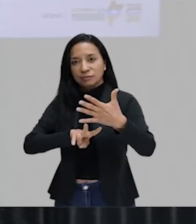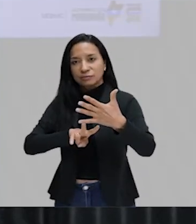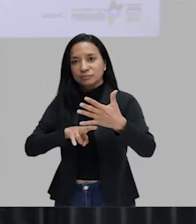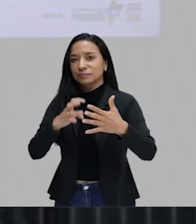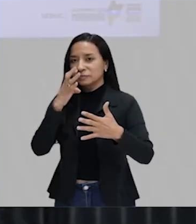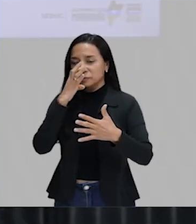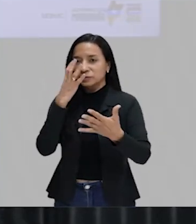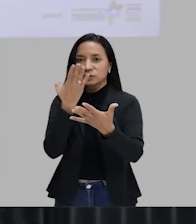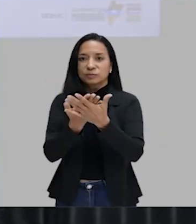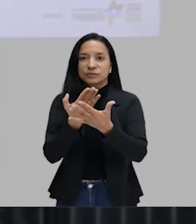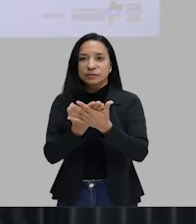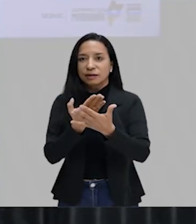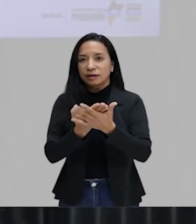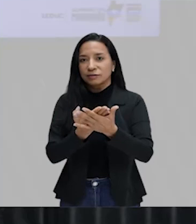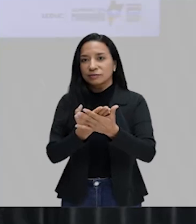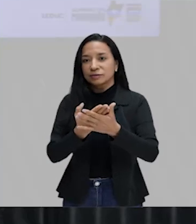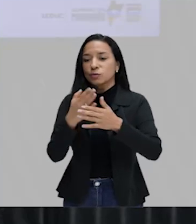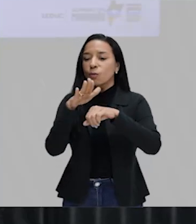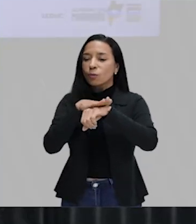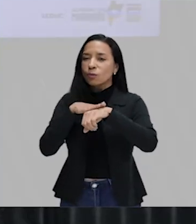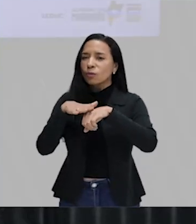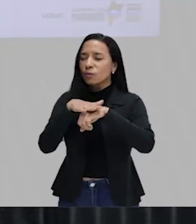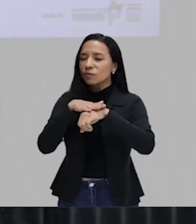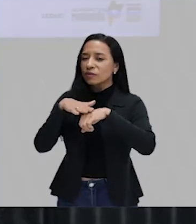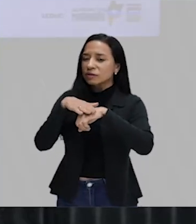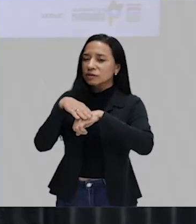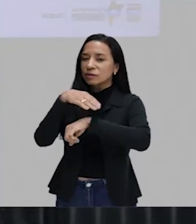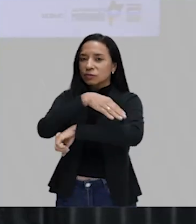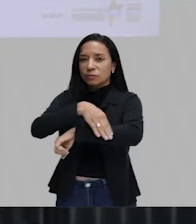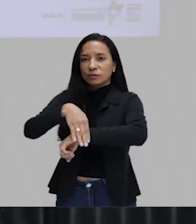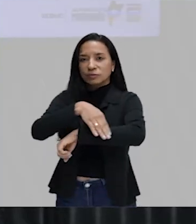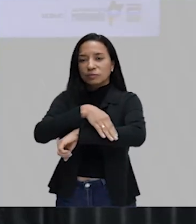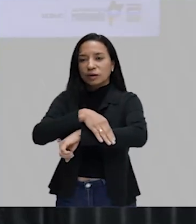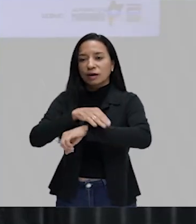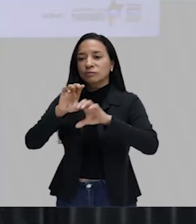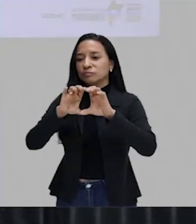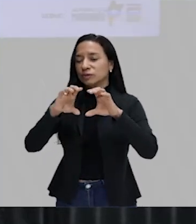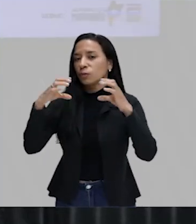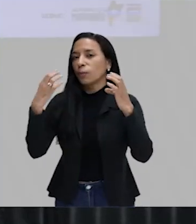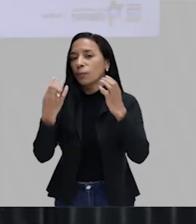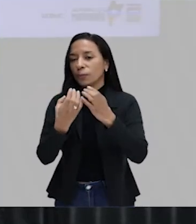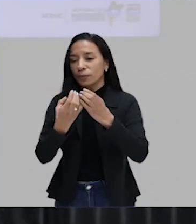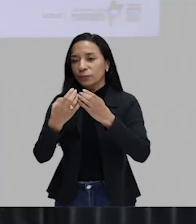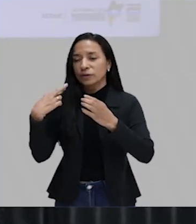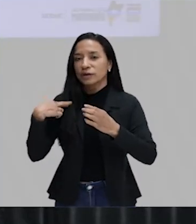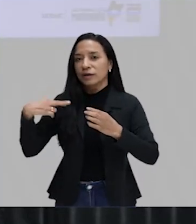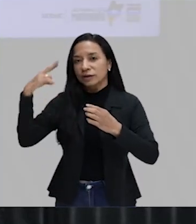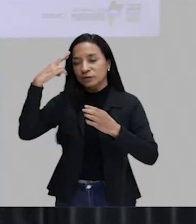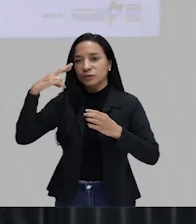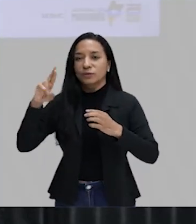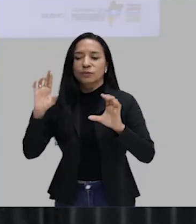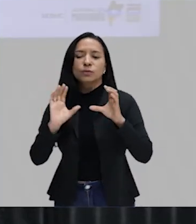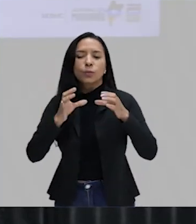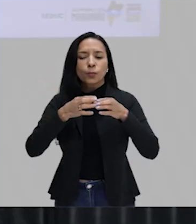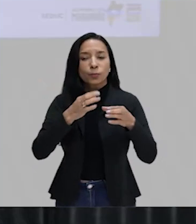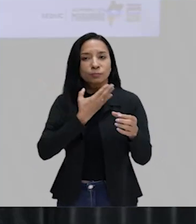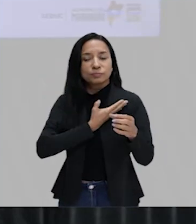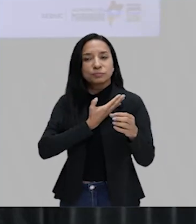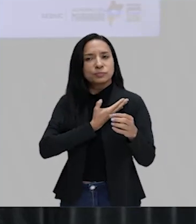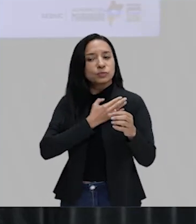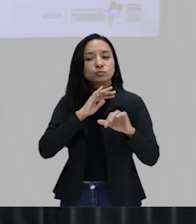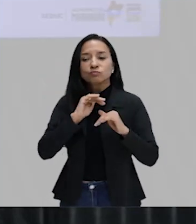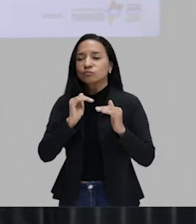aulas, conversamos no nosso bairro, na nossa comunidade religiosa, aquele grupinho de amigos.